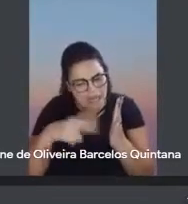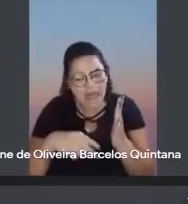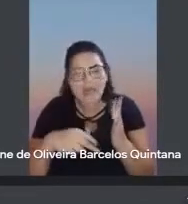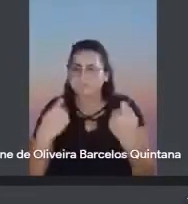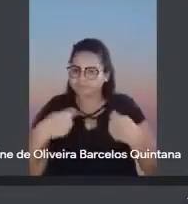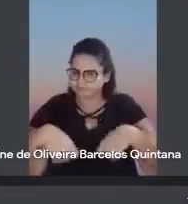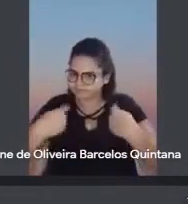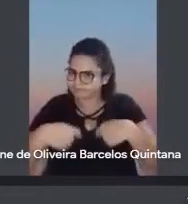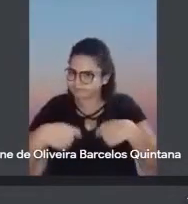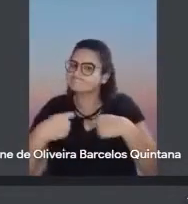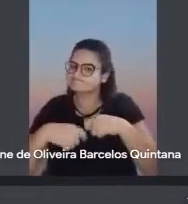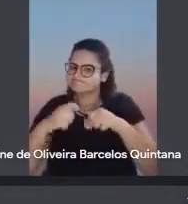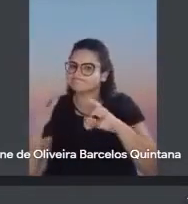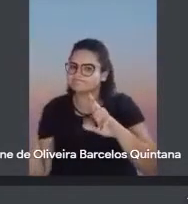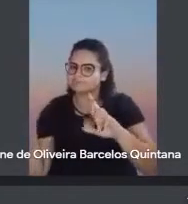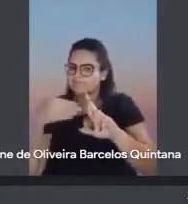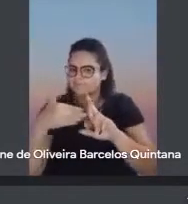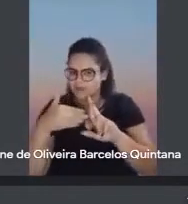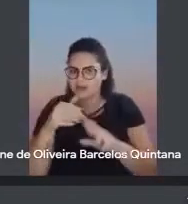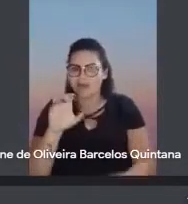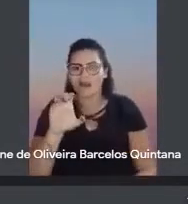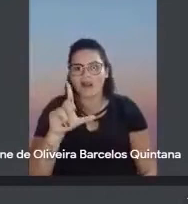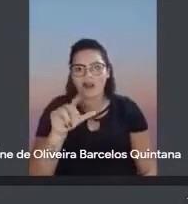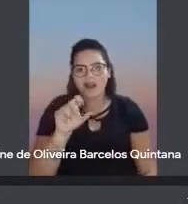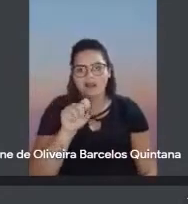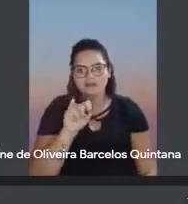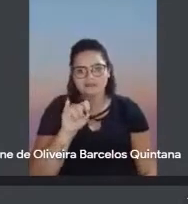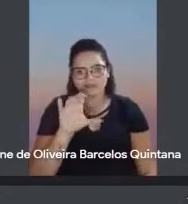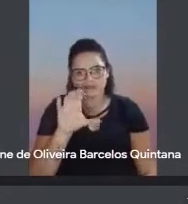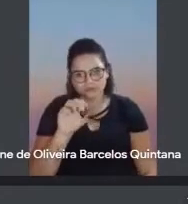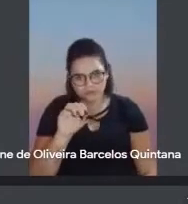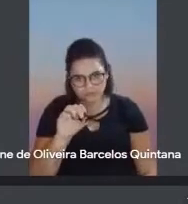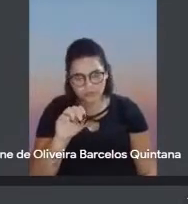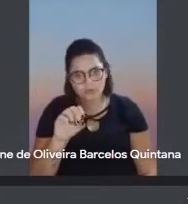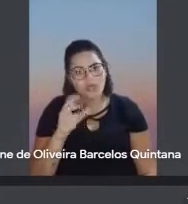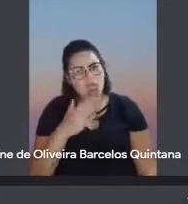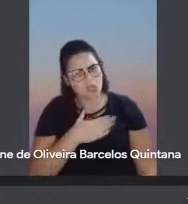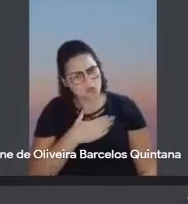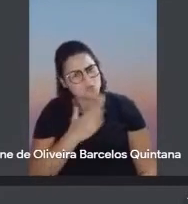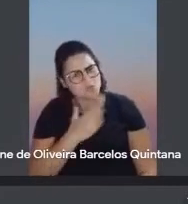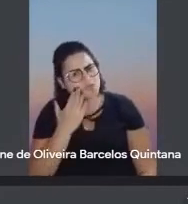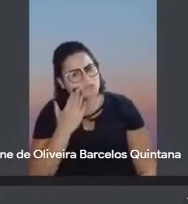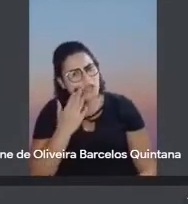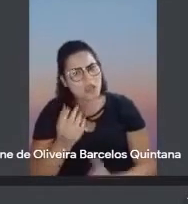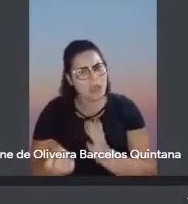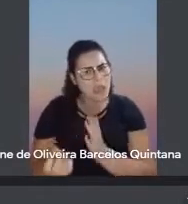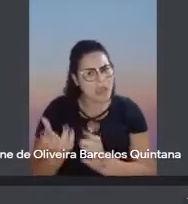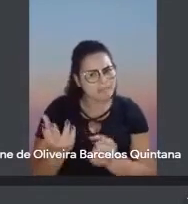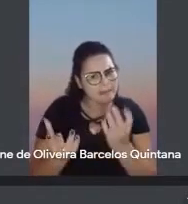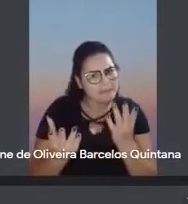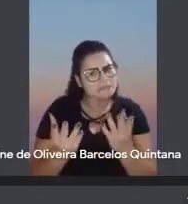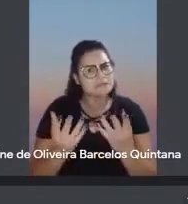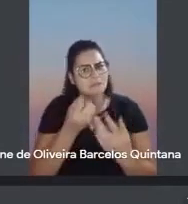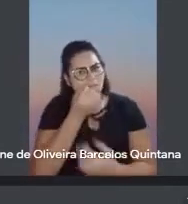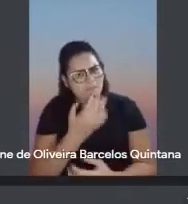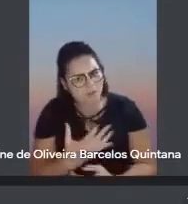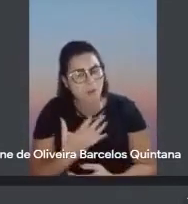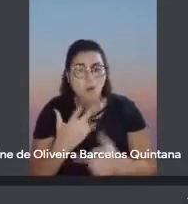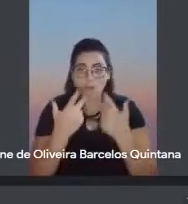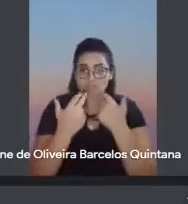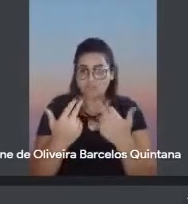clássicos. E eu sei que tem muita coisa boa aí aparecendo, tem muita gente interessante, tem muita novidade,